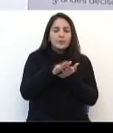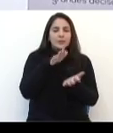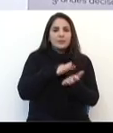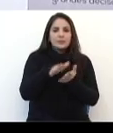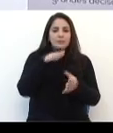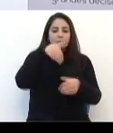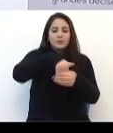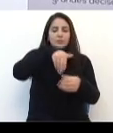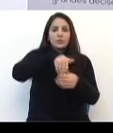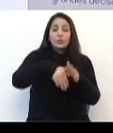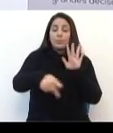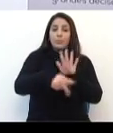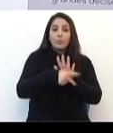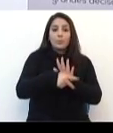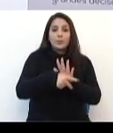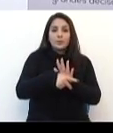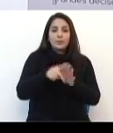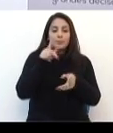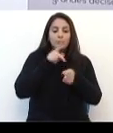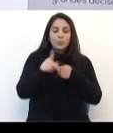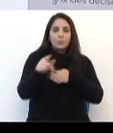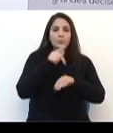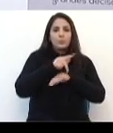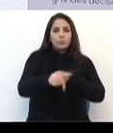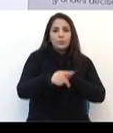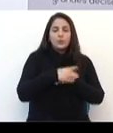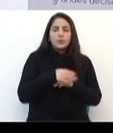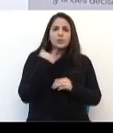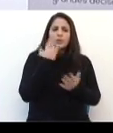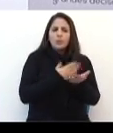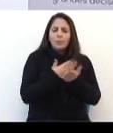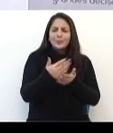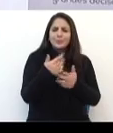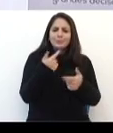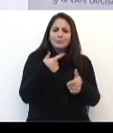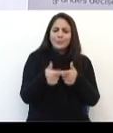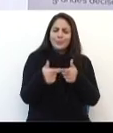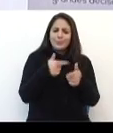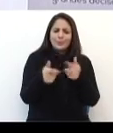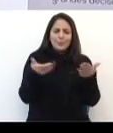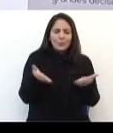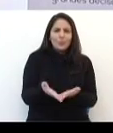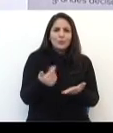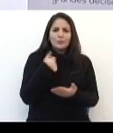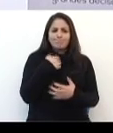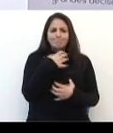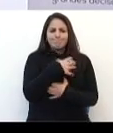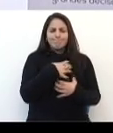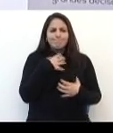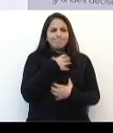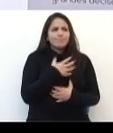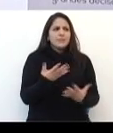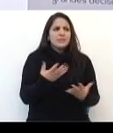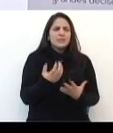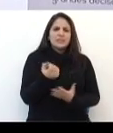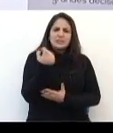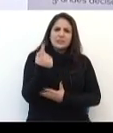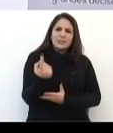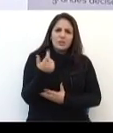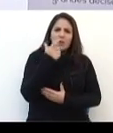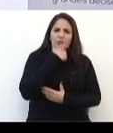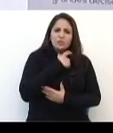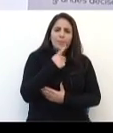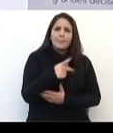Passo Fundo. E daí surge esse problema aí, e hoje o que me causa estranheza é que o